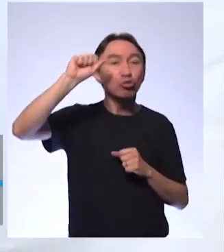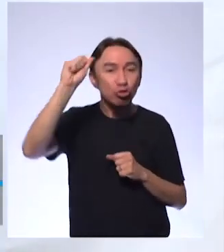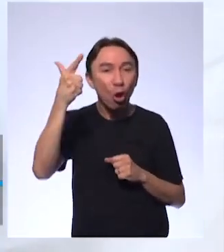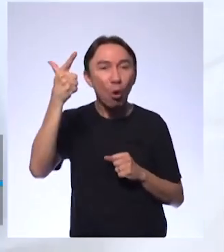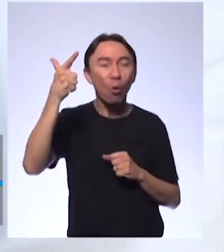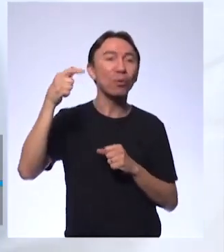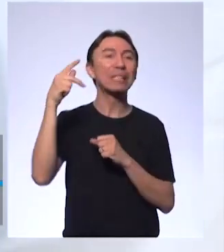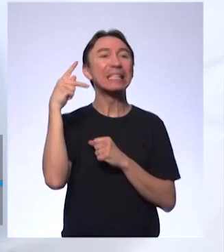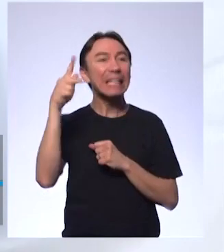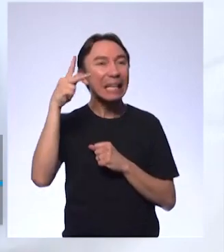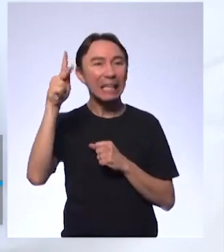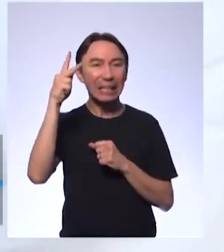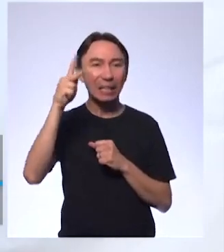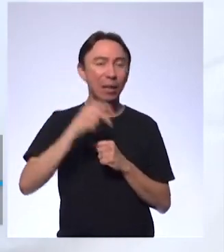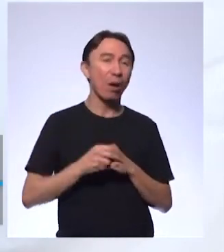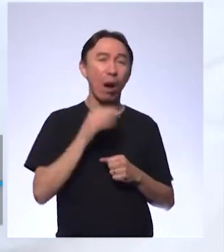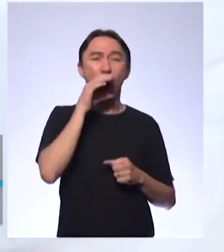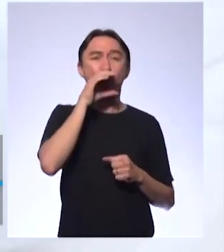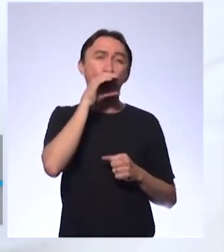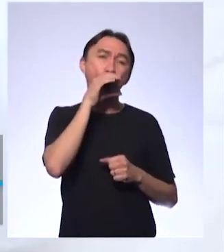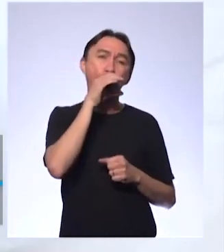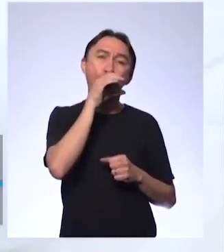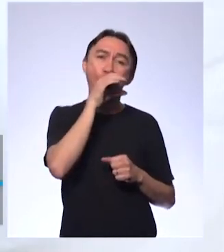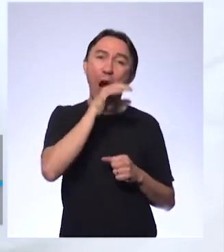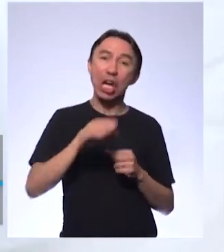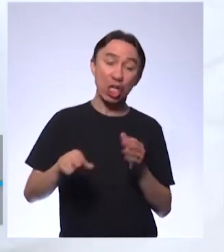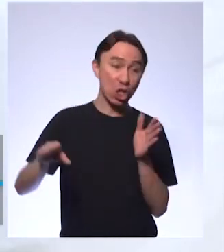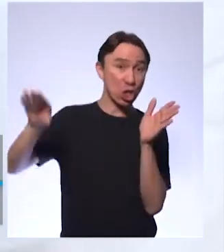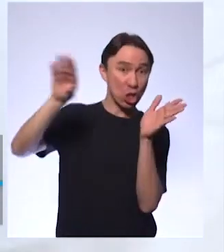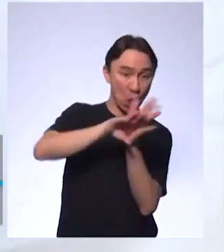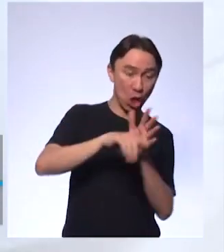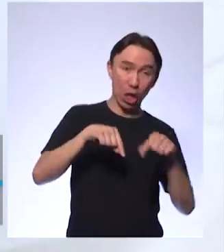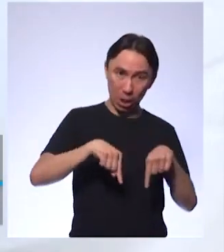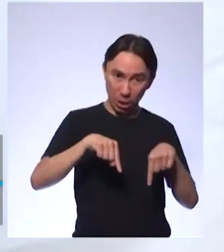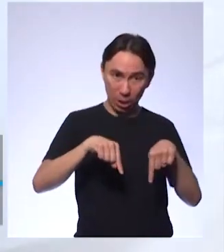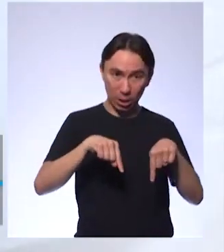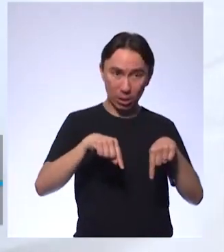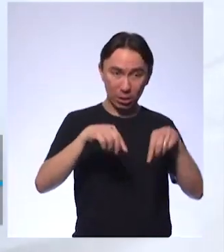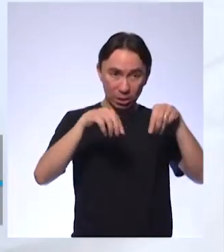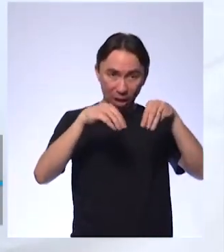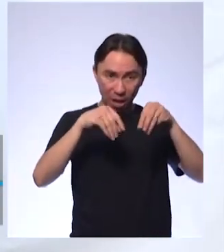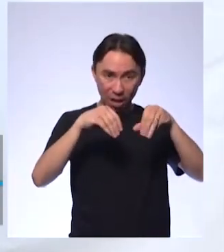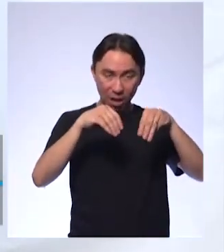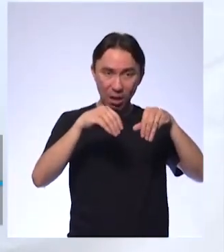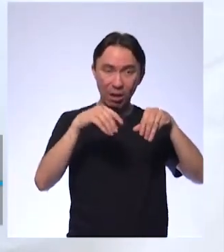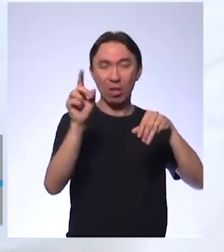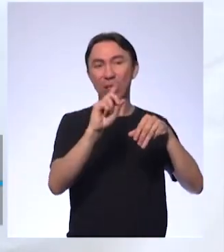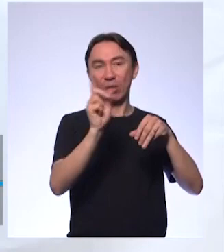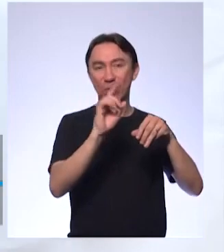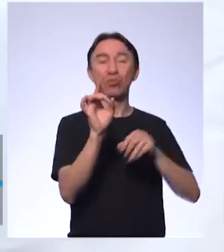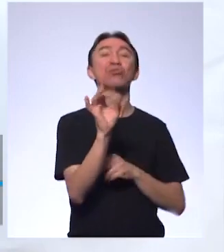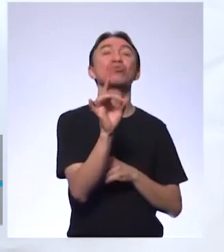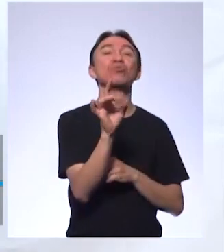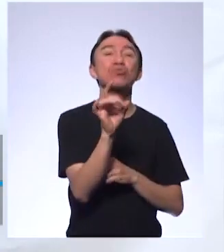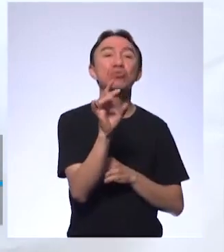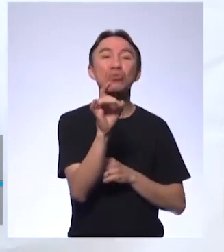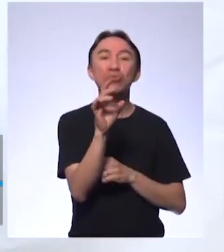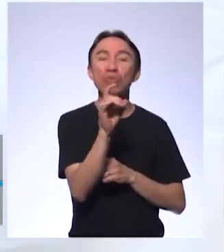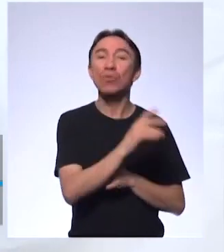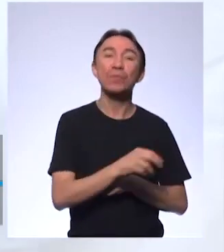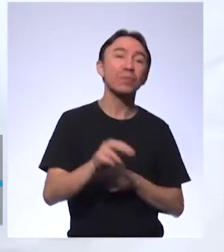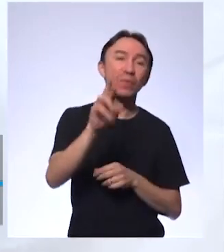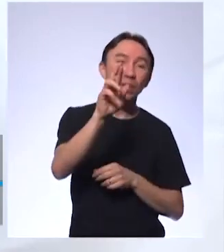Chega radiação. E essas ondas de radiação, que ao entrar em contato com os gases